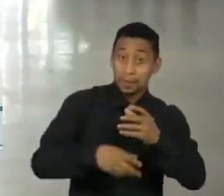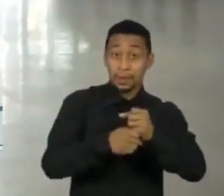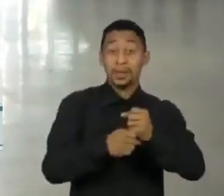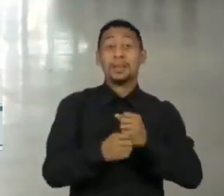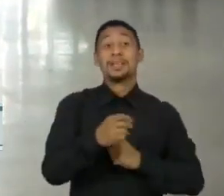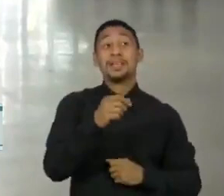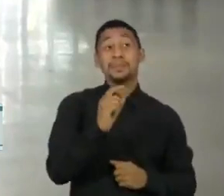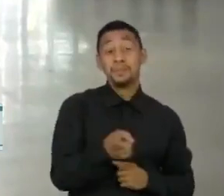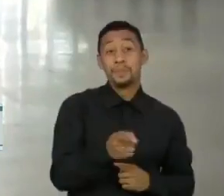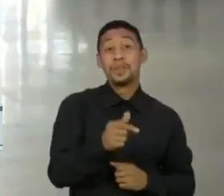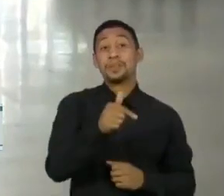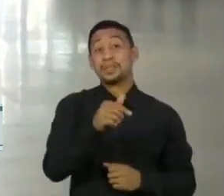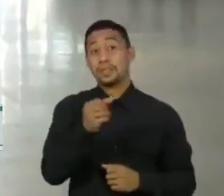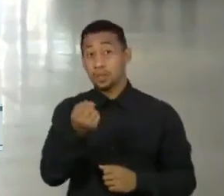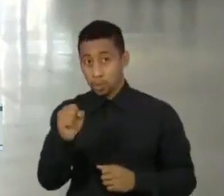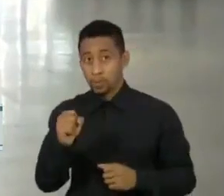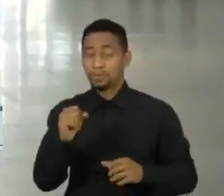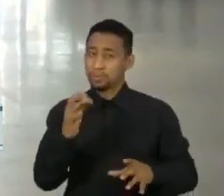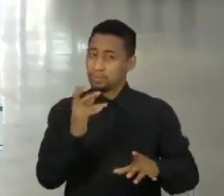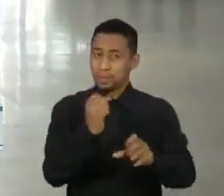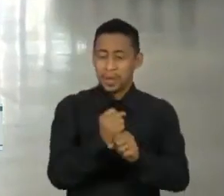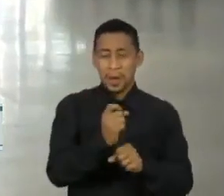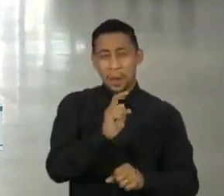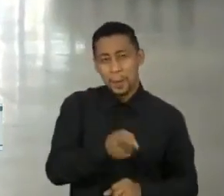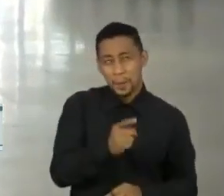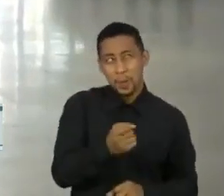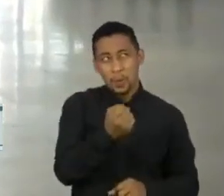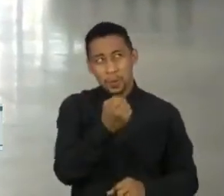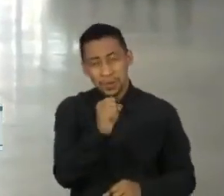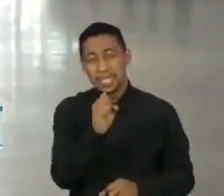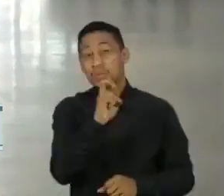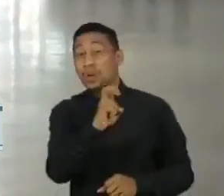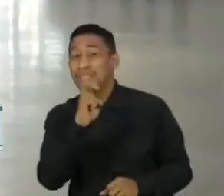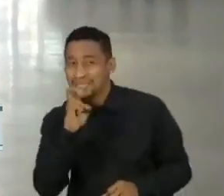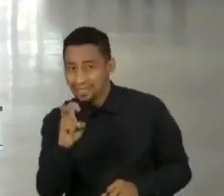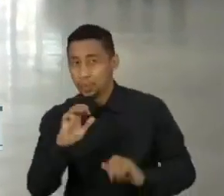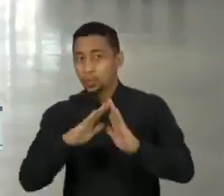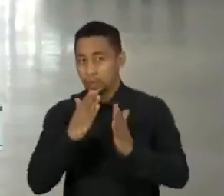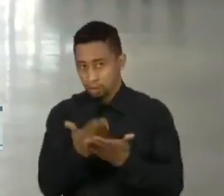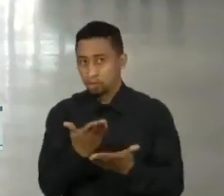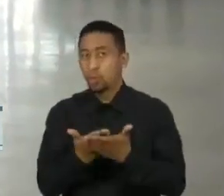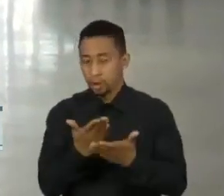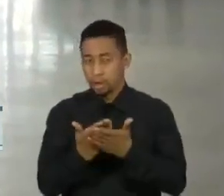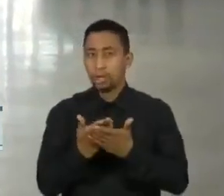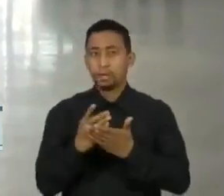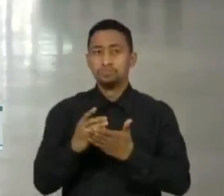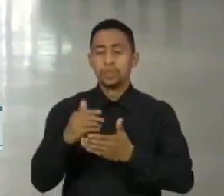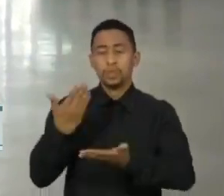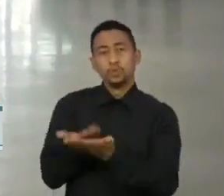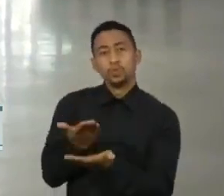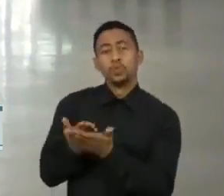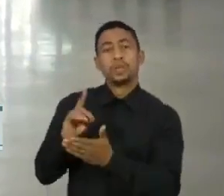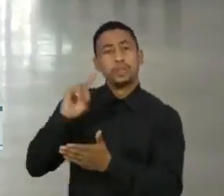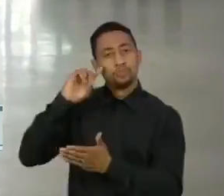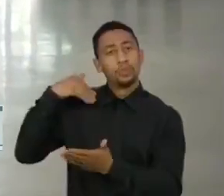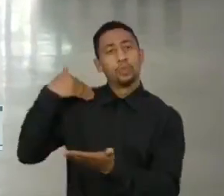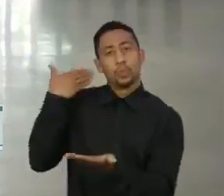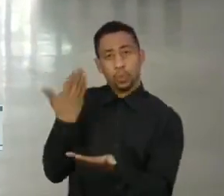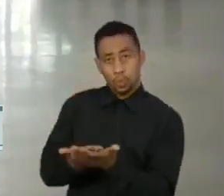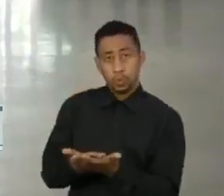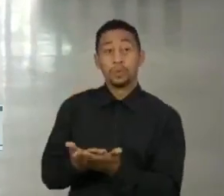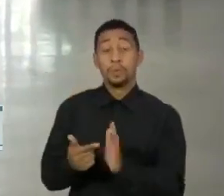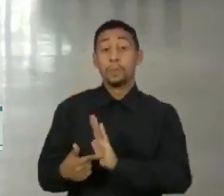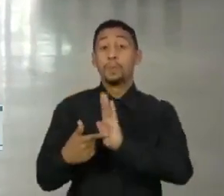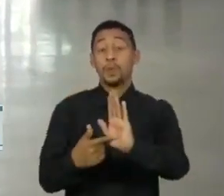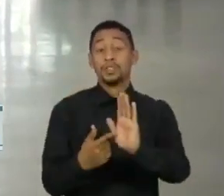totalizando 1.855 escolas com ensino em tempo integral a partir do ano que vem. Esse número representa